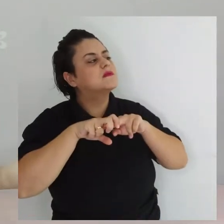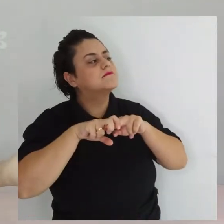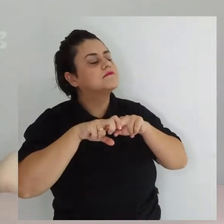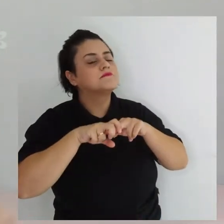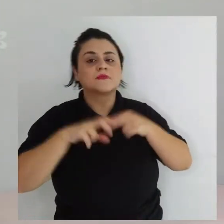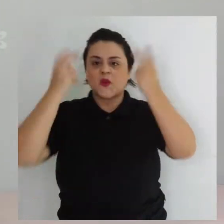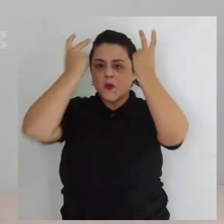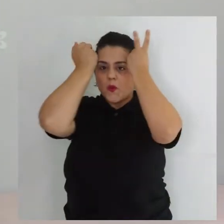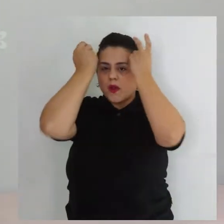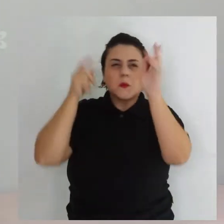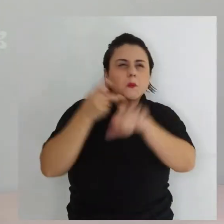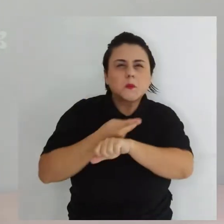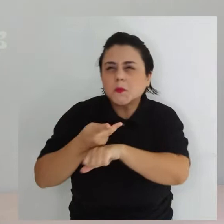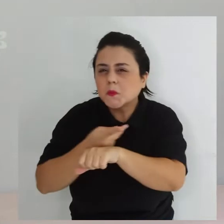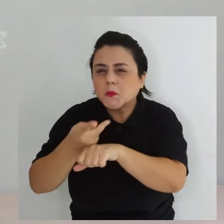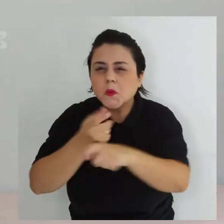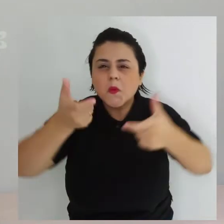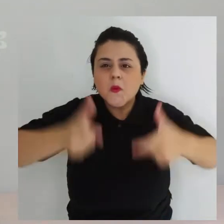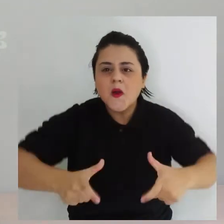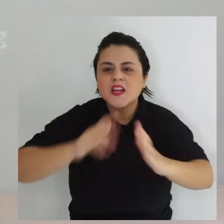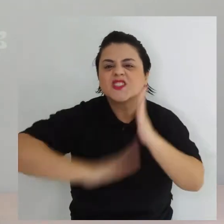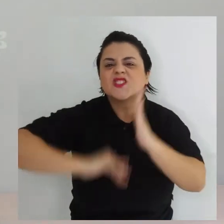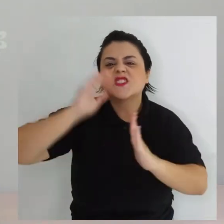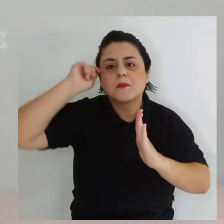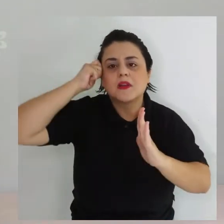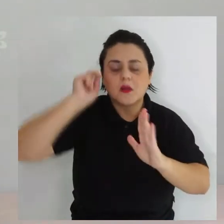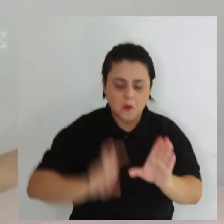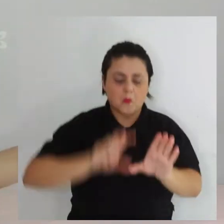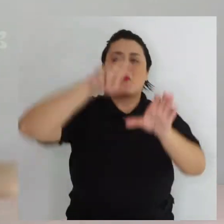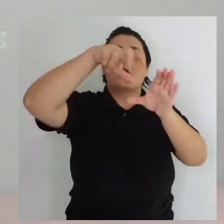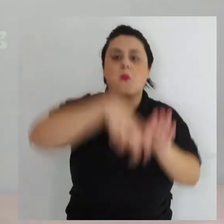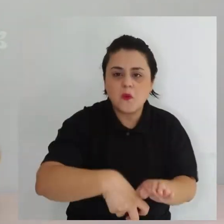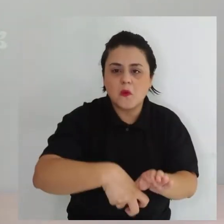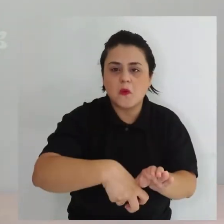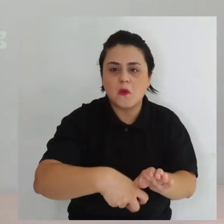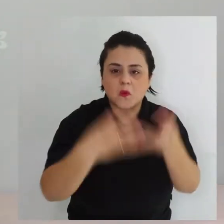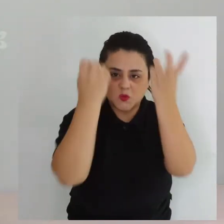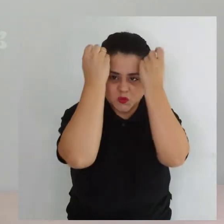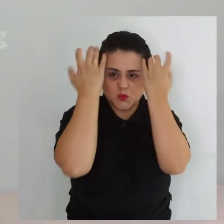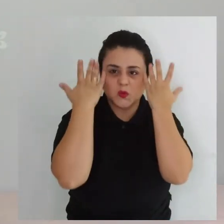O coelho saiu dali, procurou uma lata de tinta preta e tomou um banho nela.